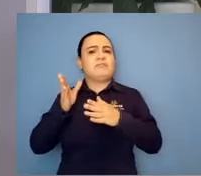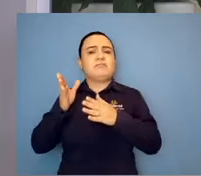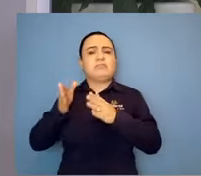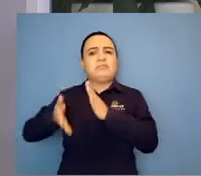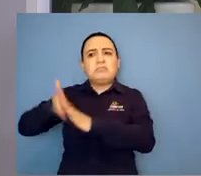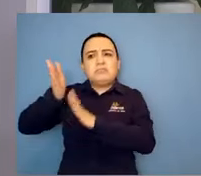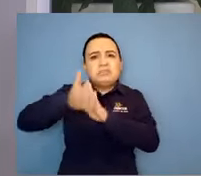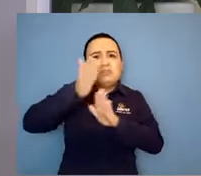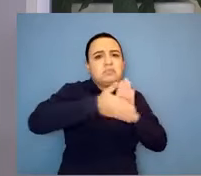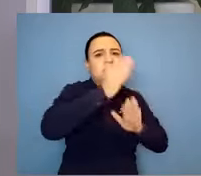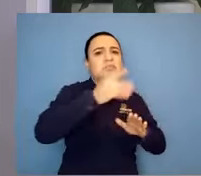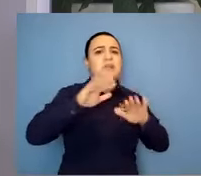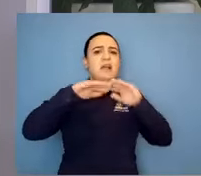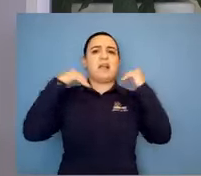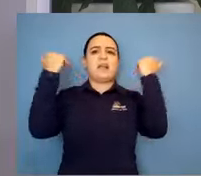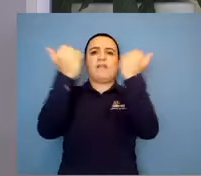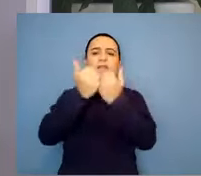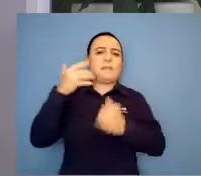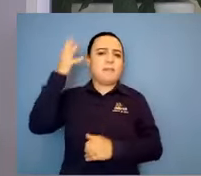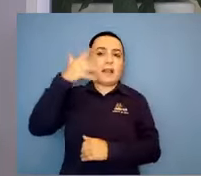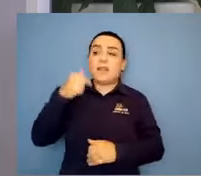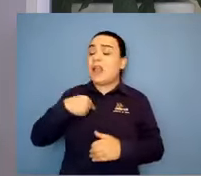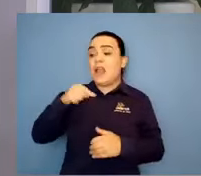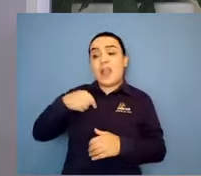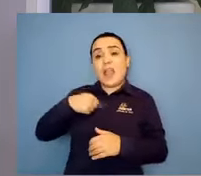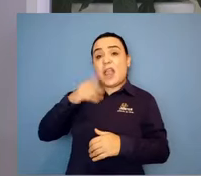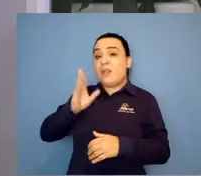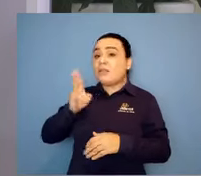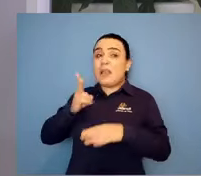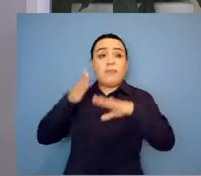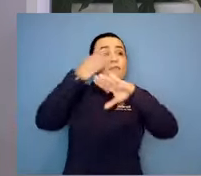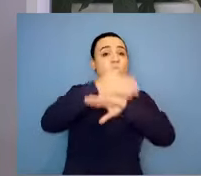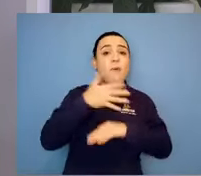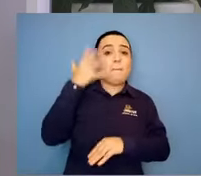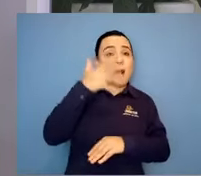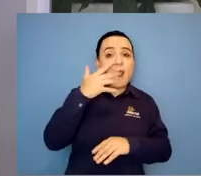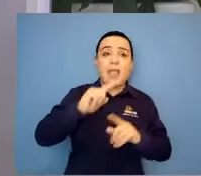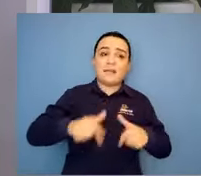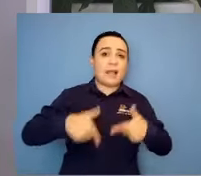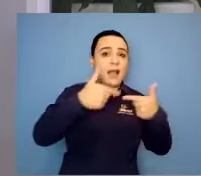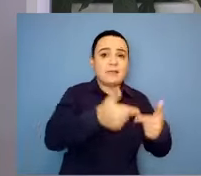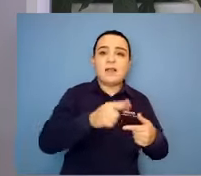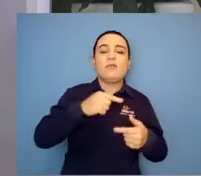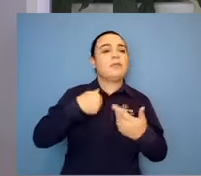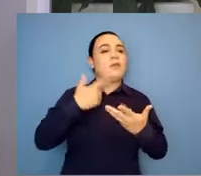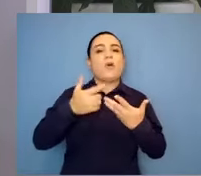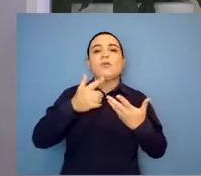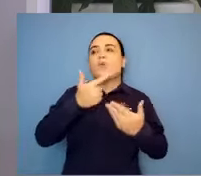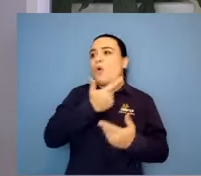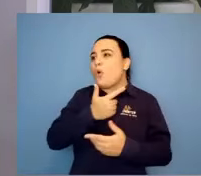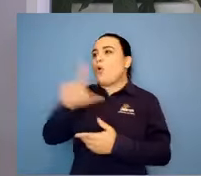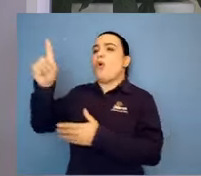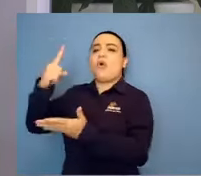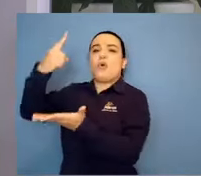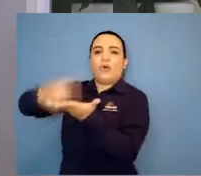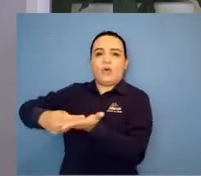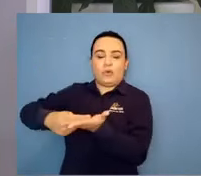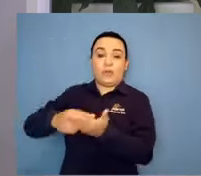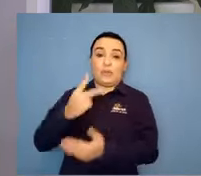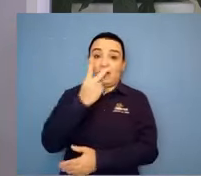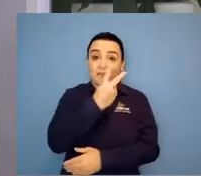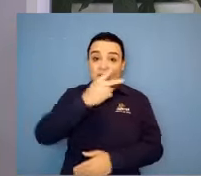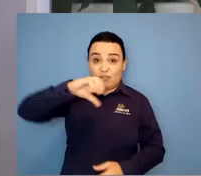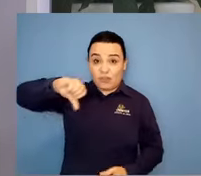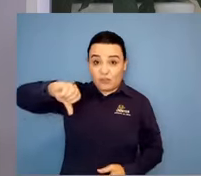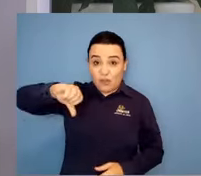saio de uma ação e já entro em outra. Entro. Eu faço, por exemplo, o dia 29 de fevereiro é o Dia Mundial das Doenças